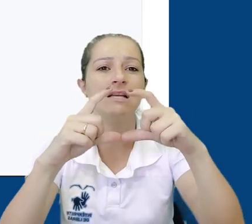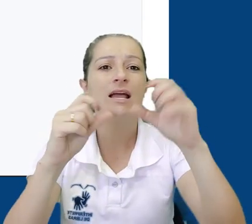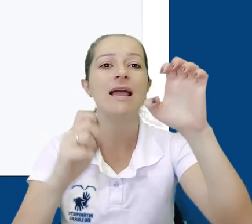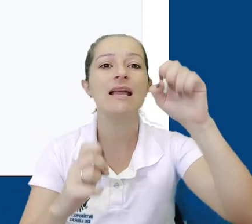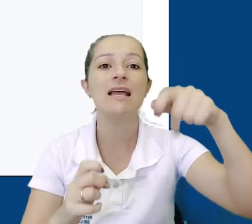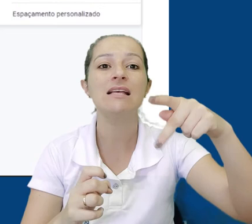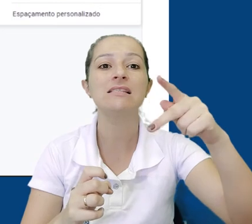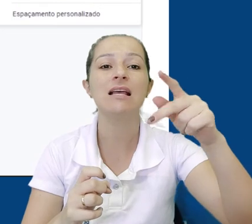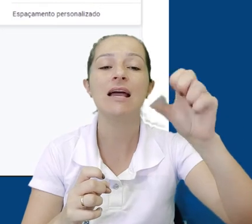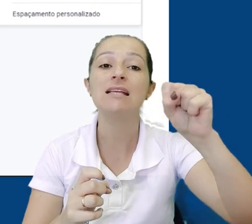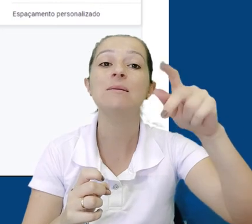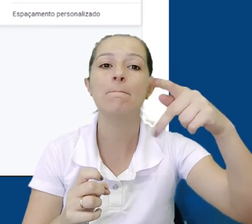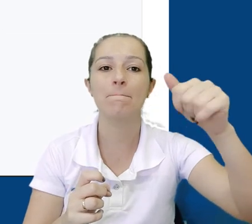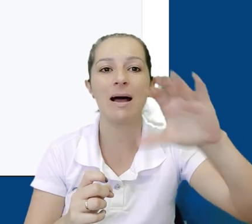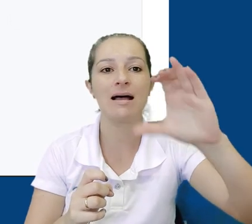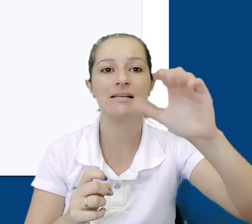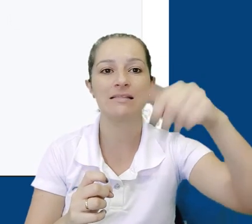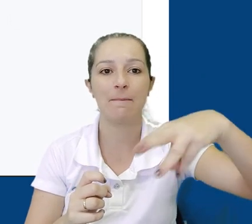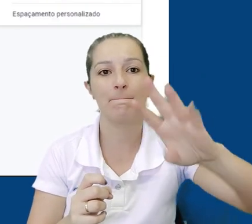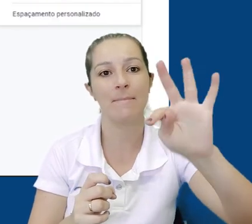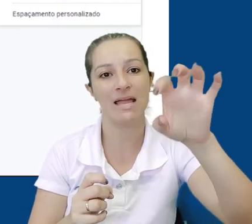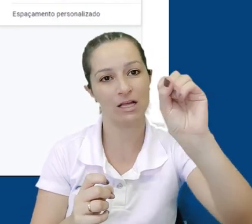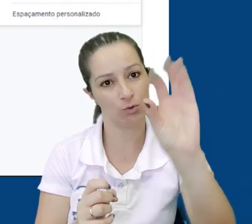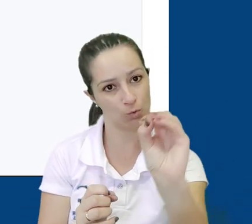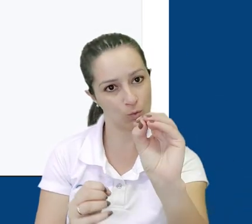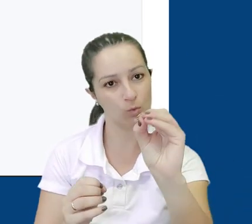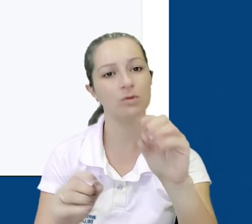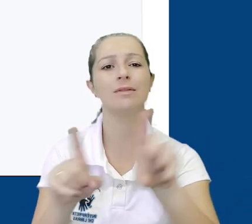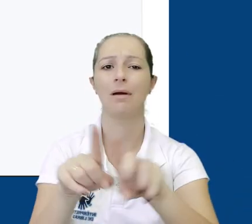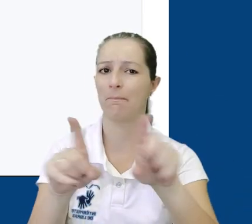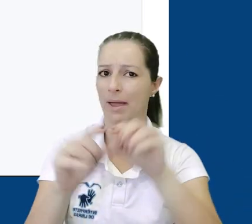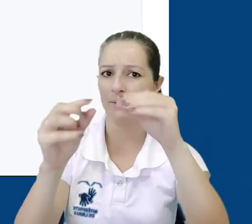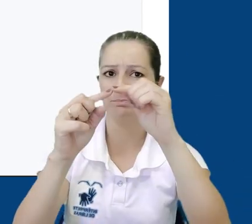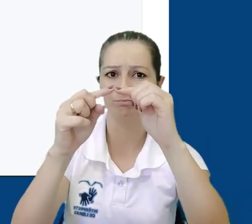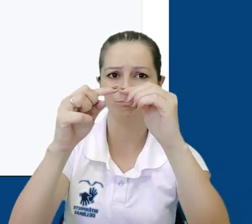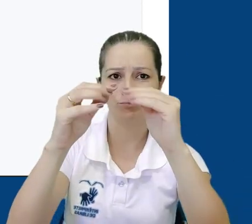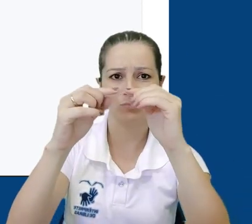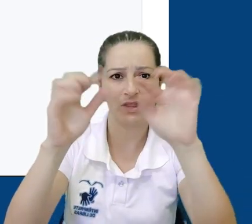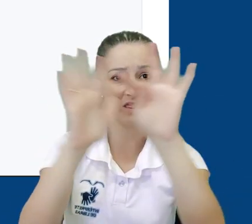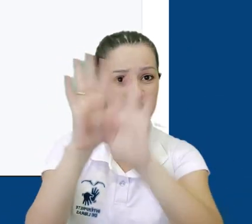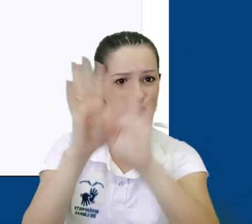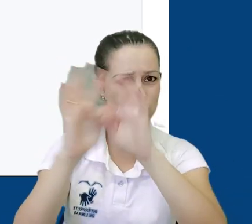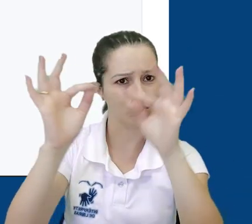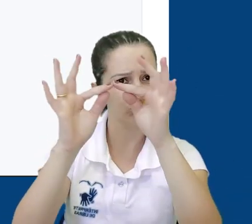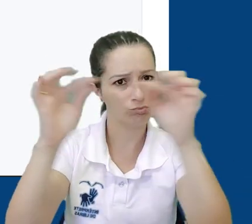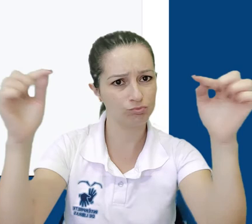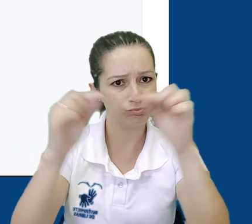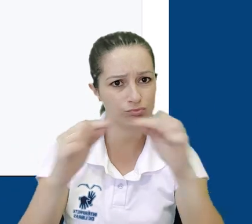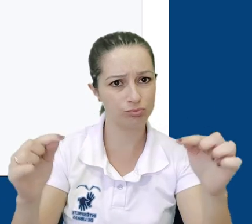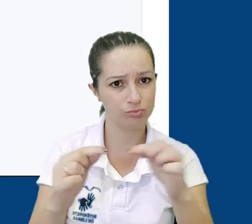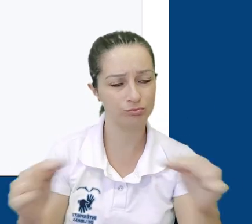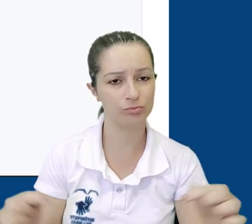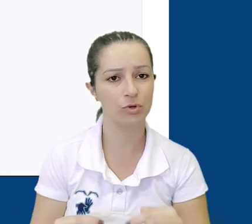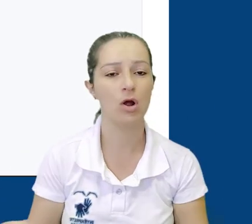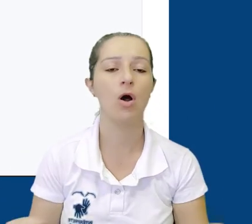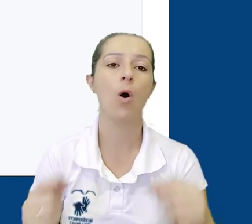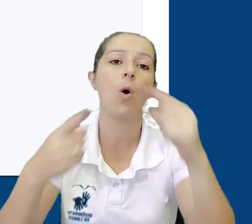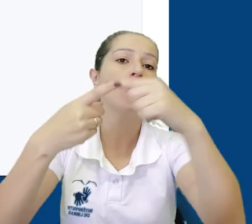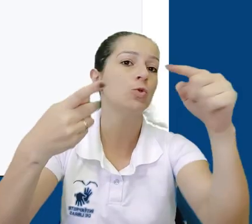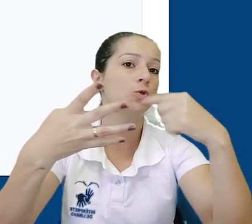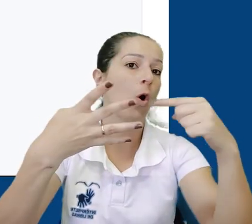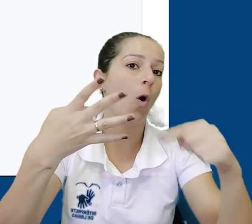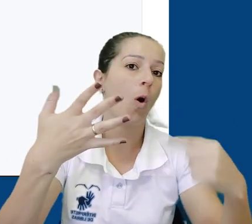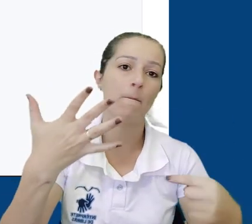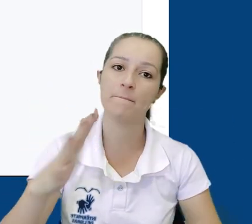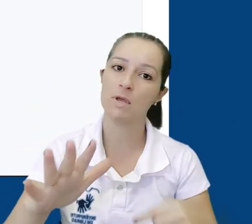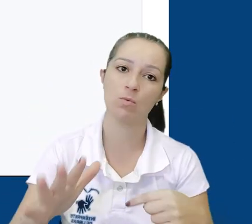podemos tornar o nosso texto uma linha numerada ou transformá-lo